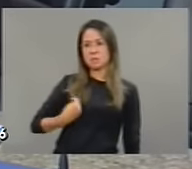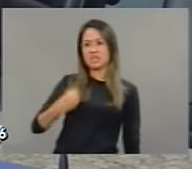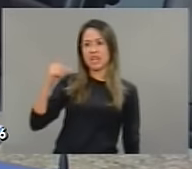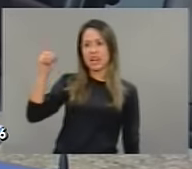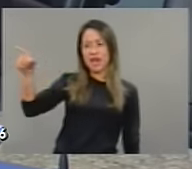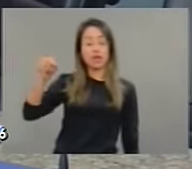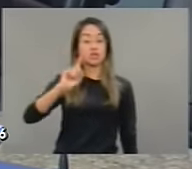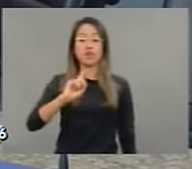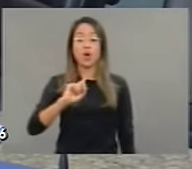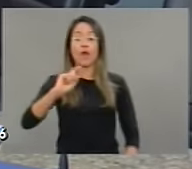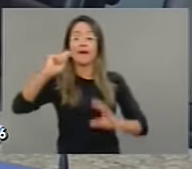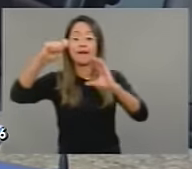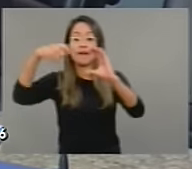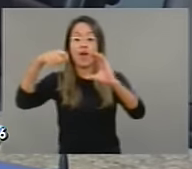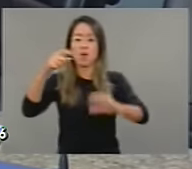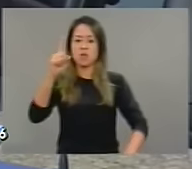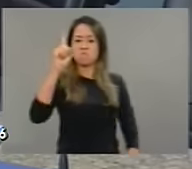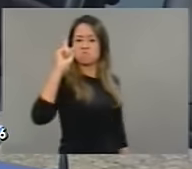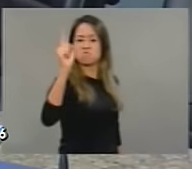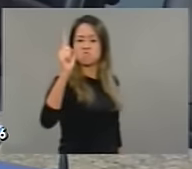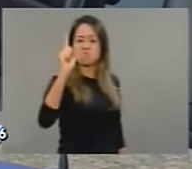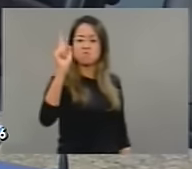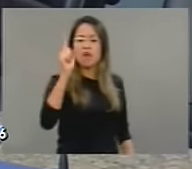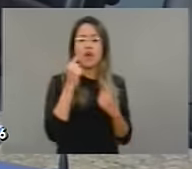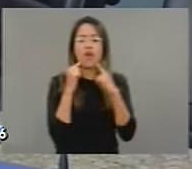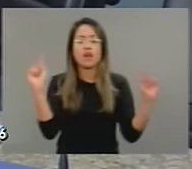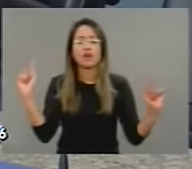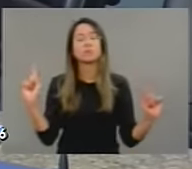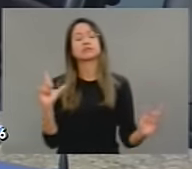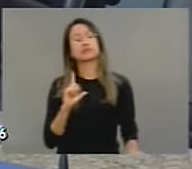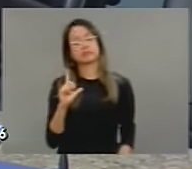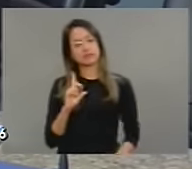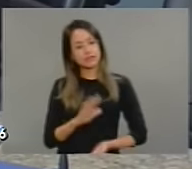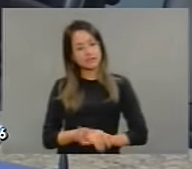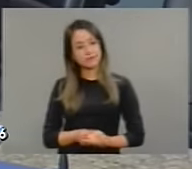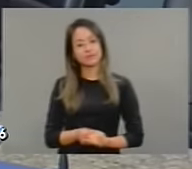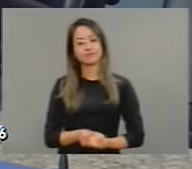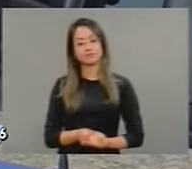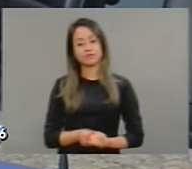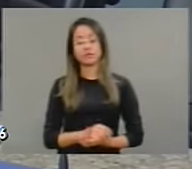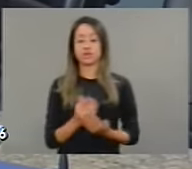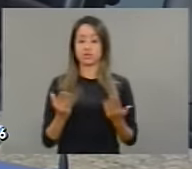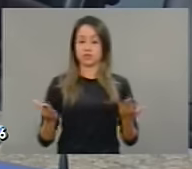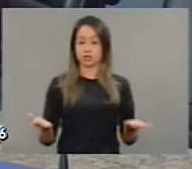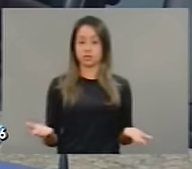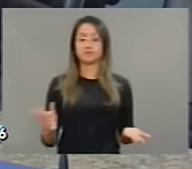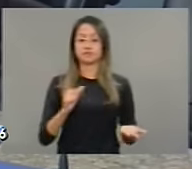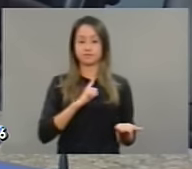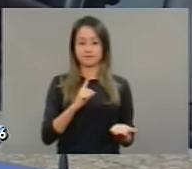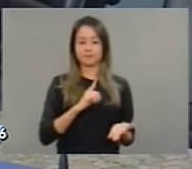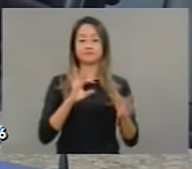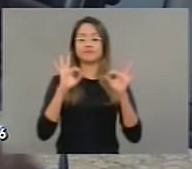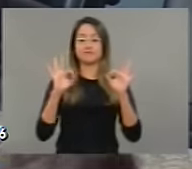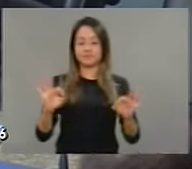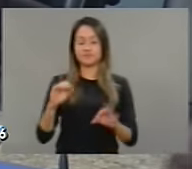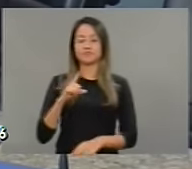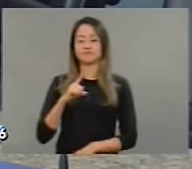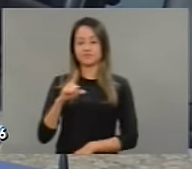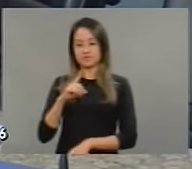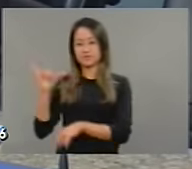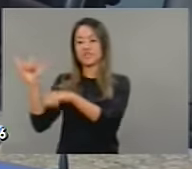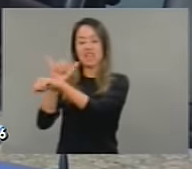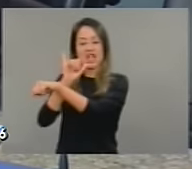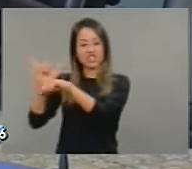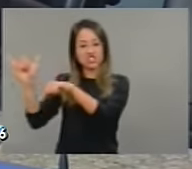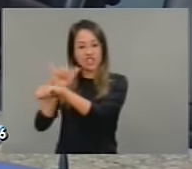defendeu a polícia militar como fez em diversas oportunidades e registrar, e eu tenho certeza que há uma artimanha política por trás disso,